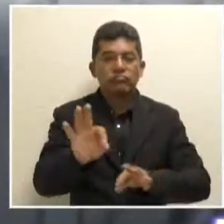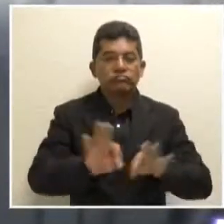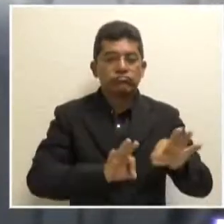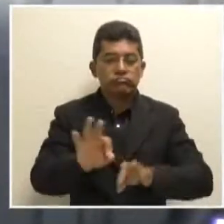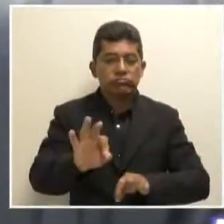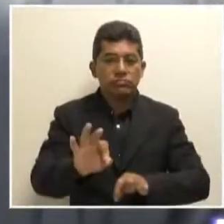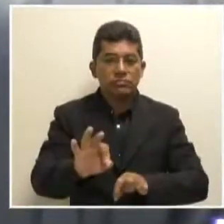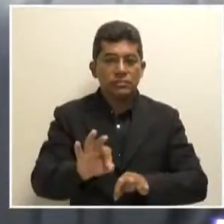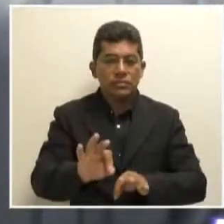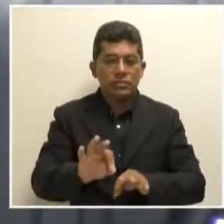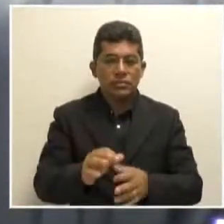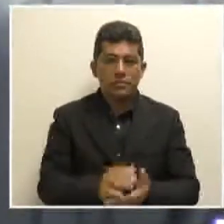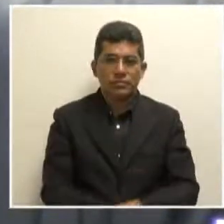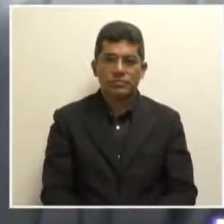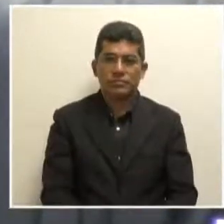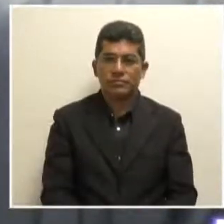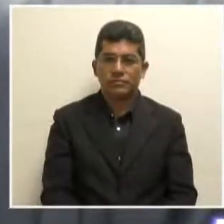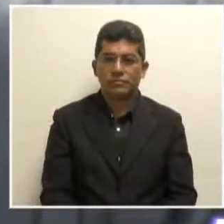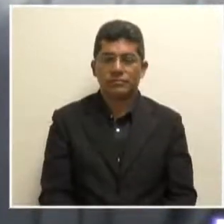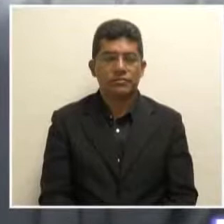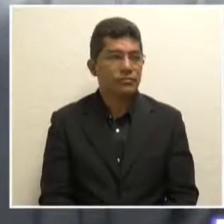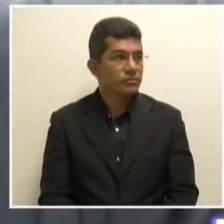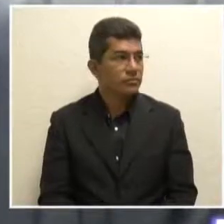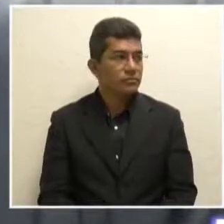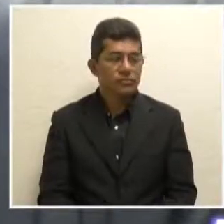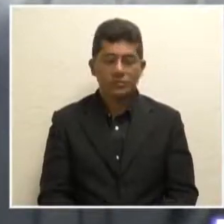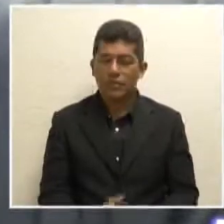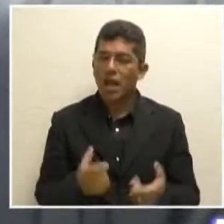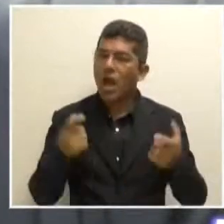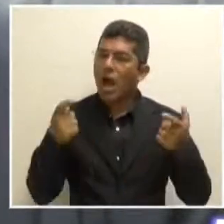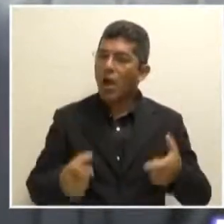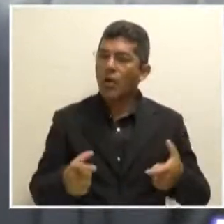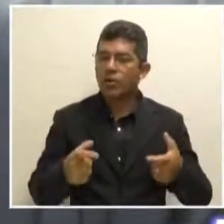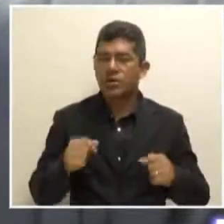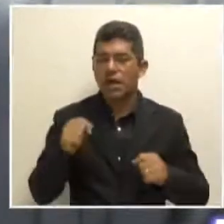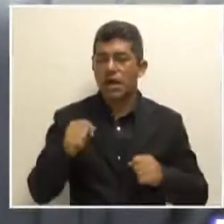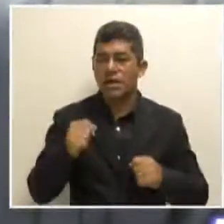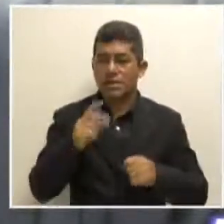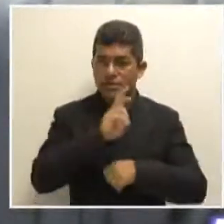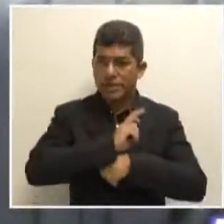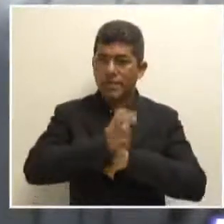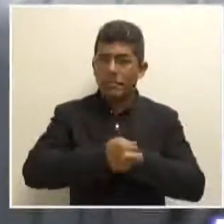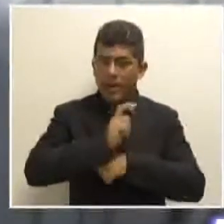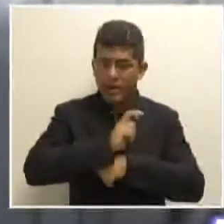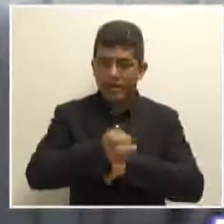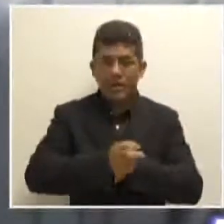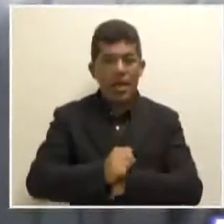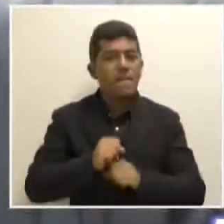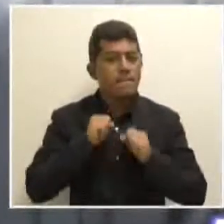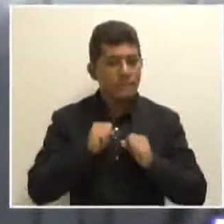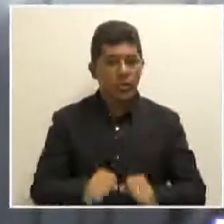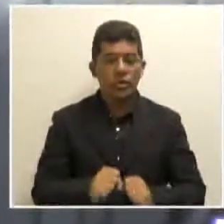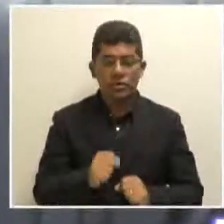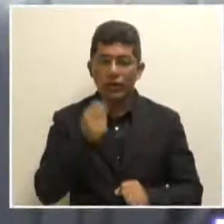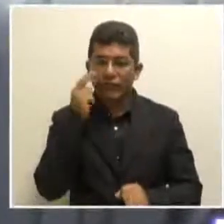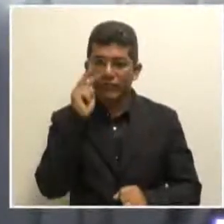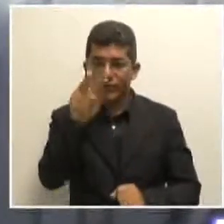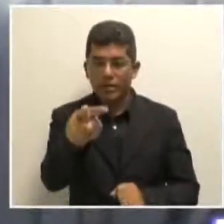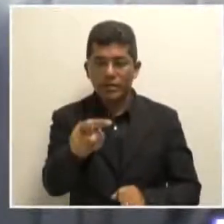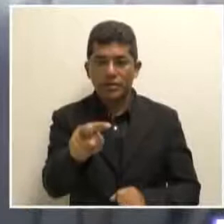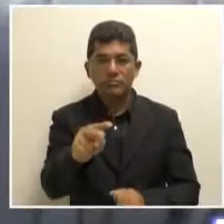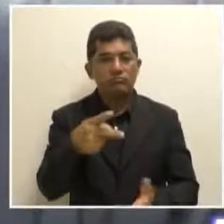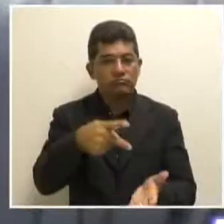de socorro financeiro, aonde a Assembleia Legislativa pudesse enxergar